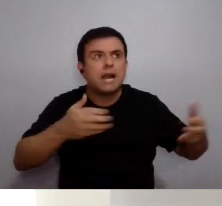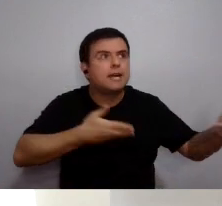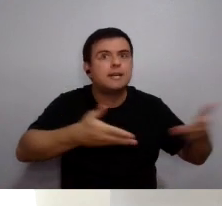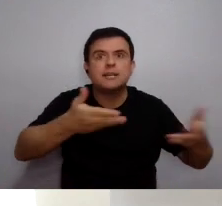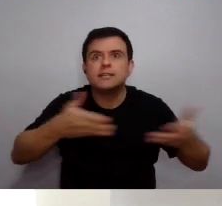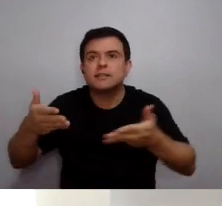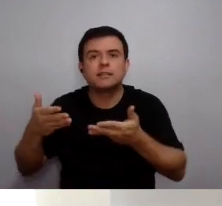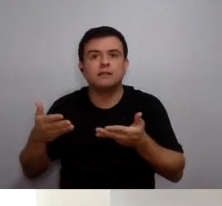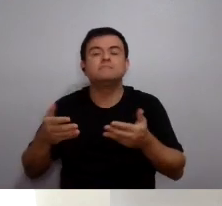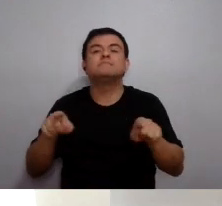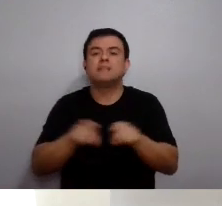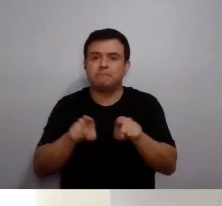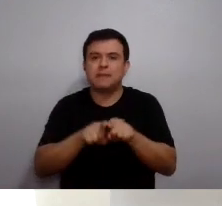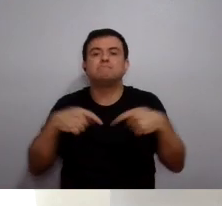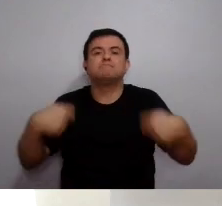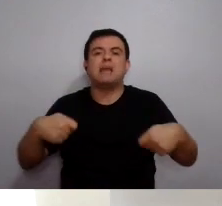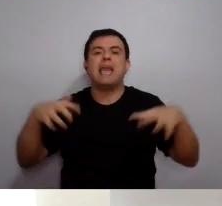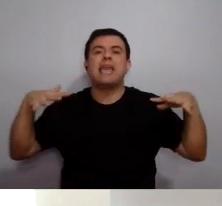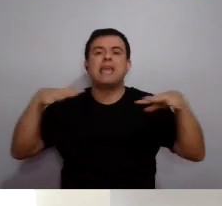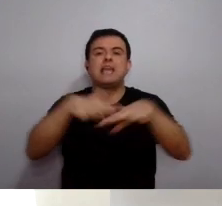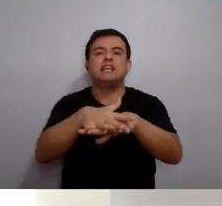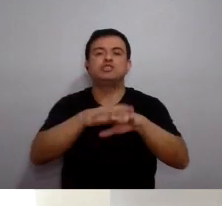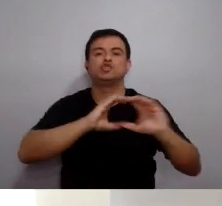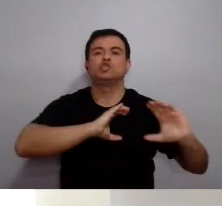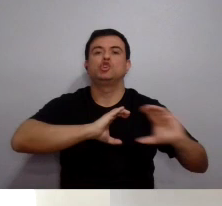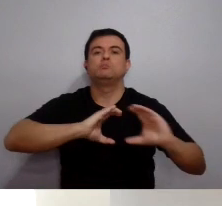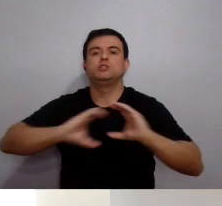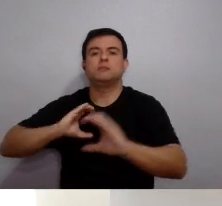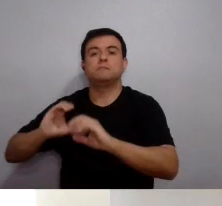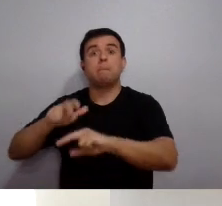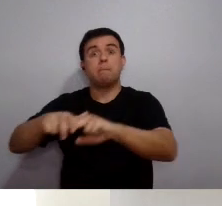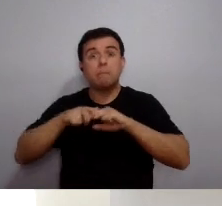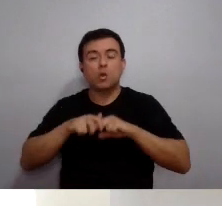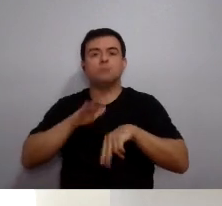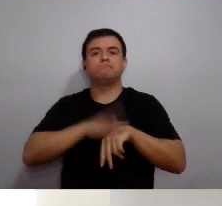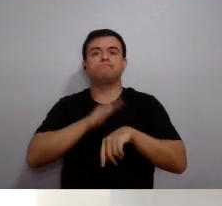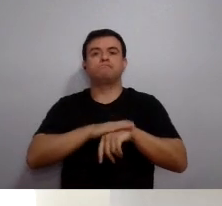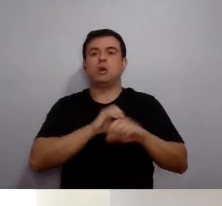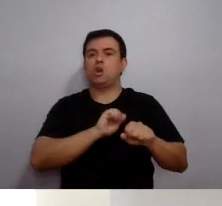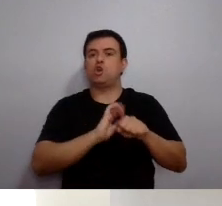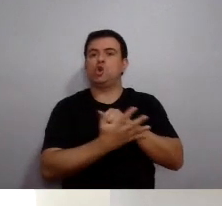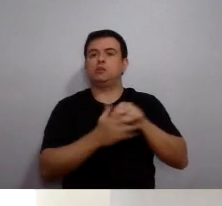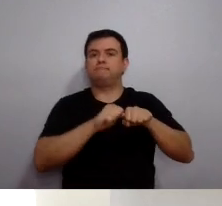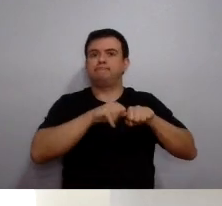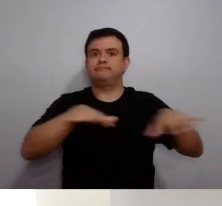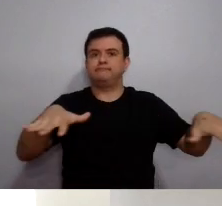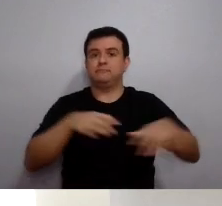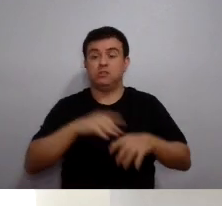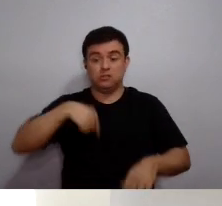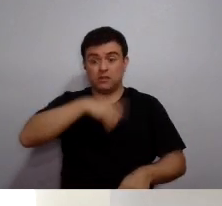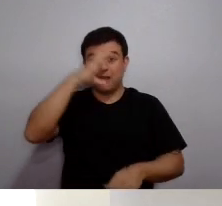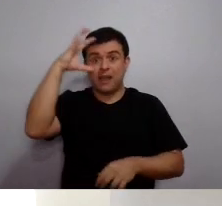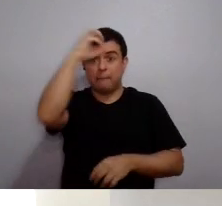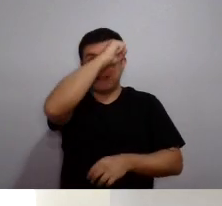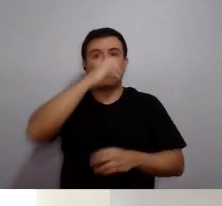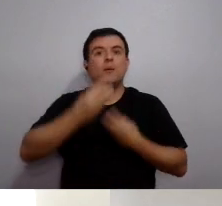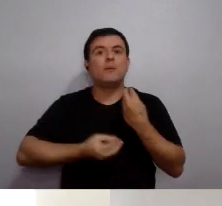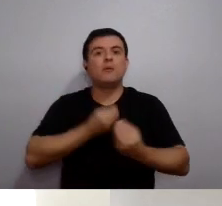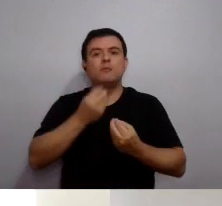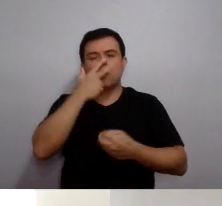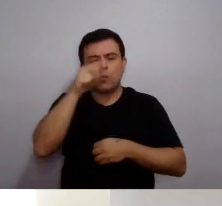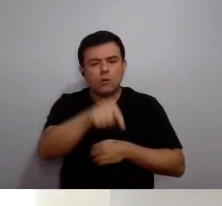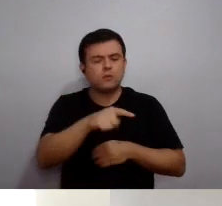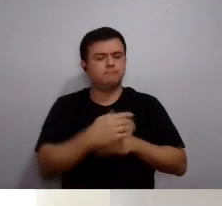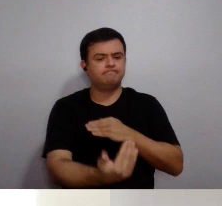dessa rede de comunicação que está estabelecida por conta do coronavírus e que nós estamos aprendendo que ela